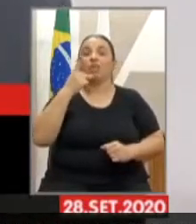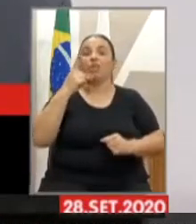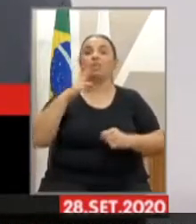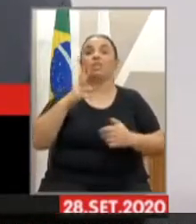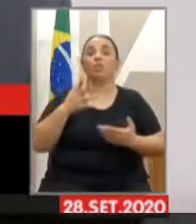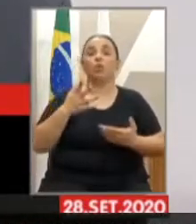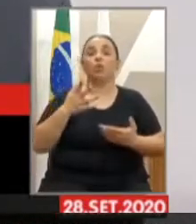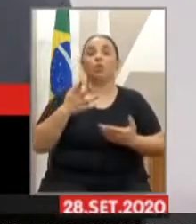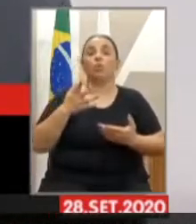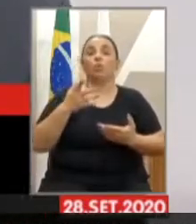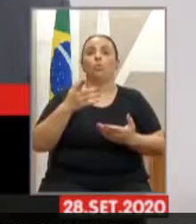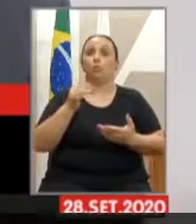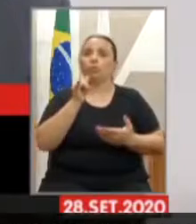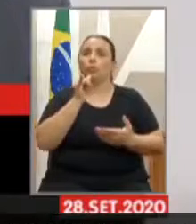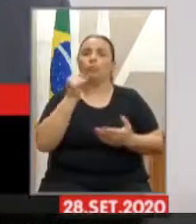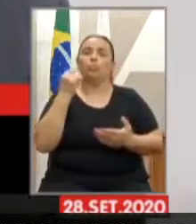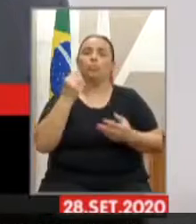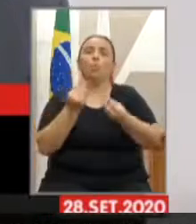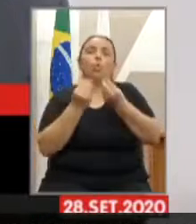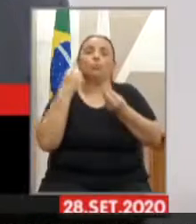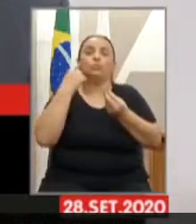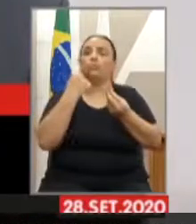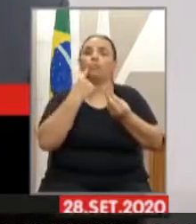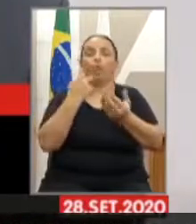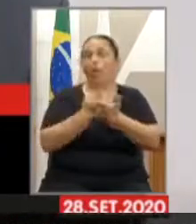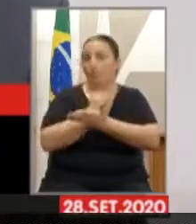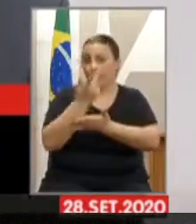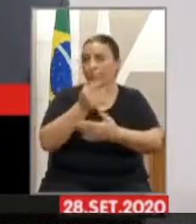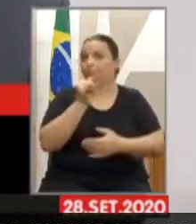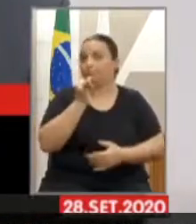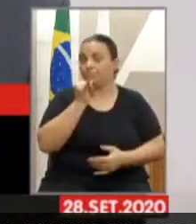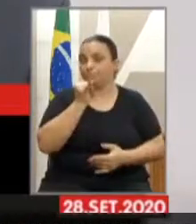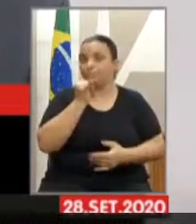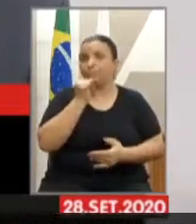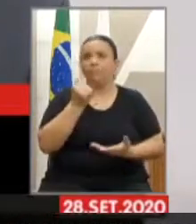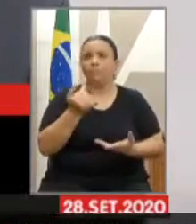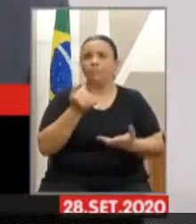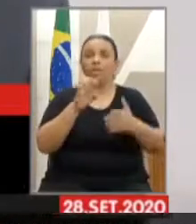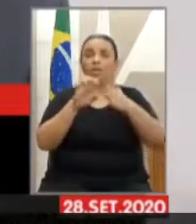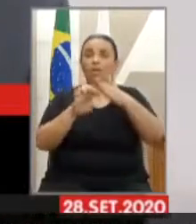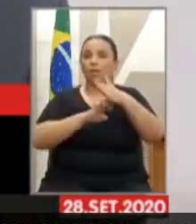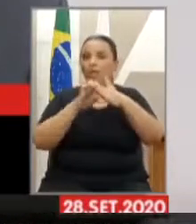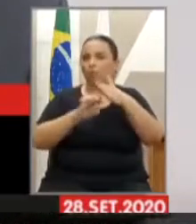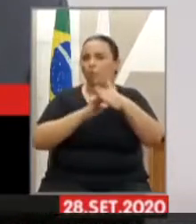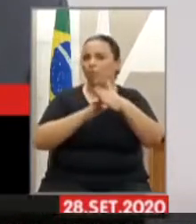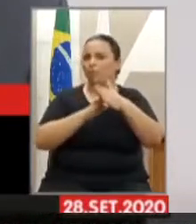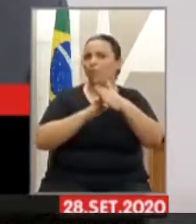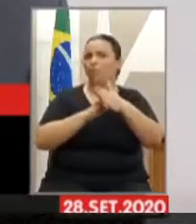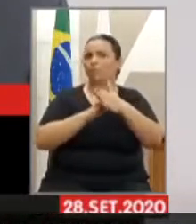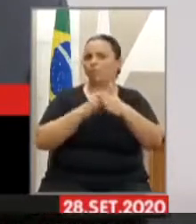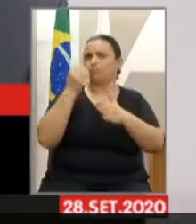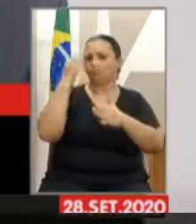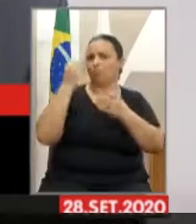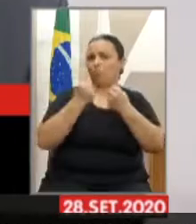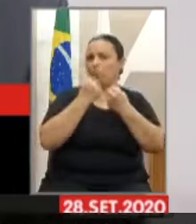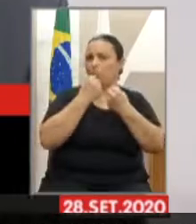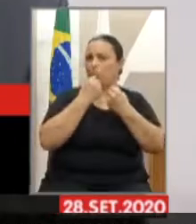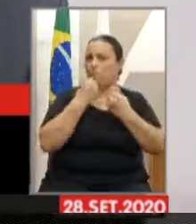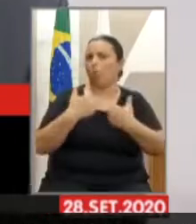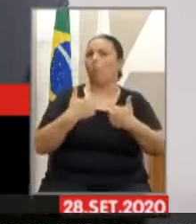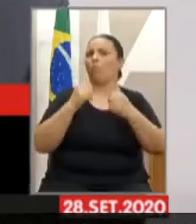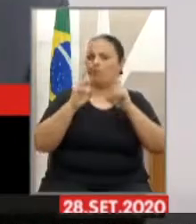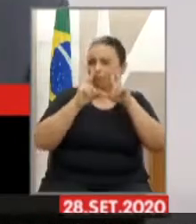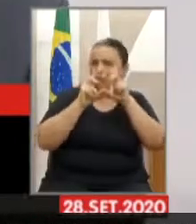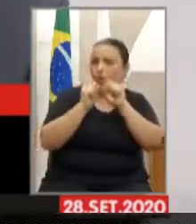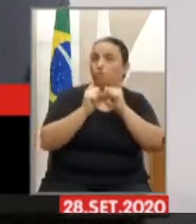Grandes empresas, não vou citar nomes aqui, mas grandes empresas poderiam coordenar um campeonato de surdos do Estado de Minas